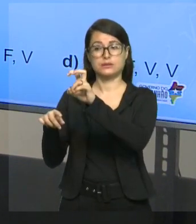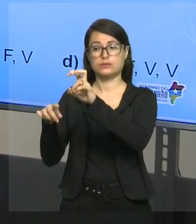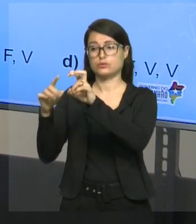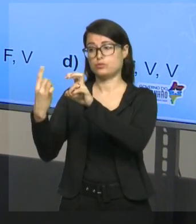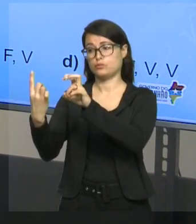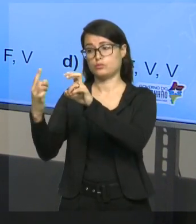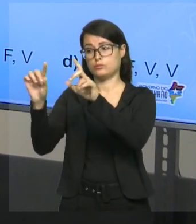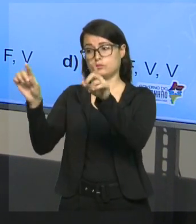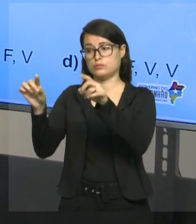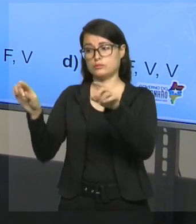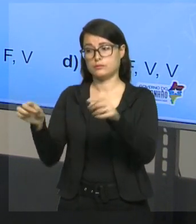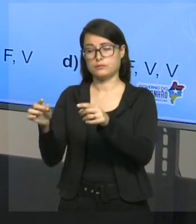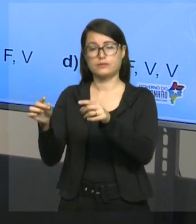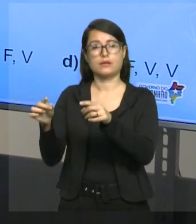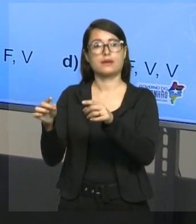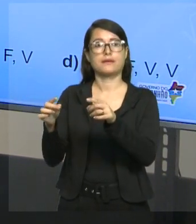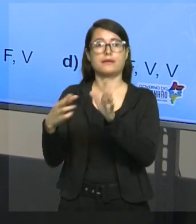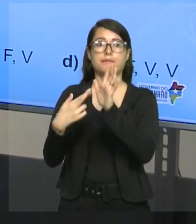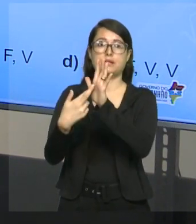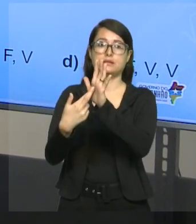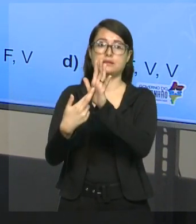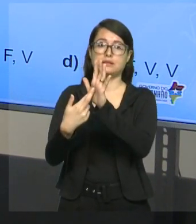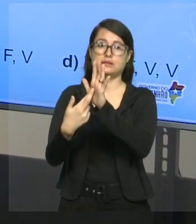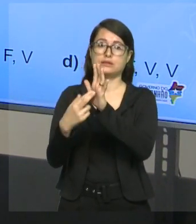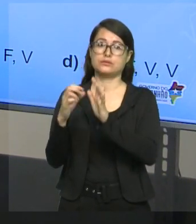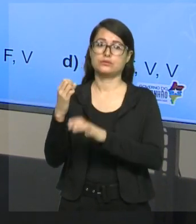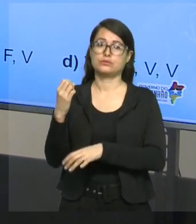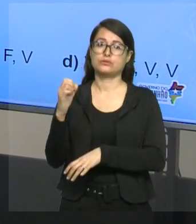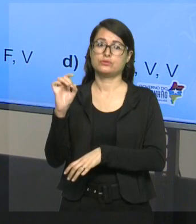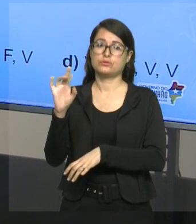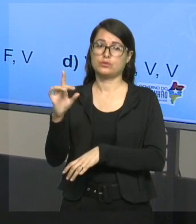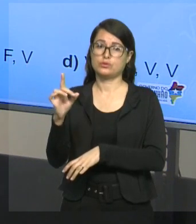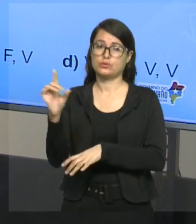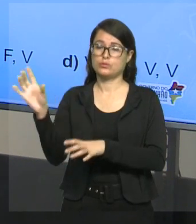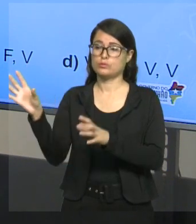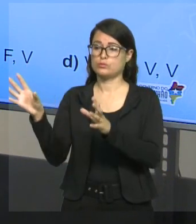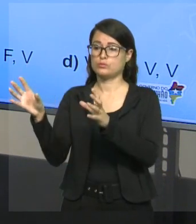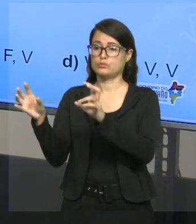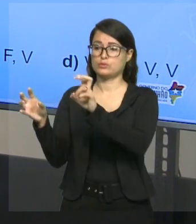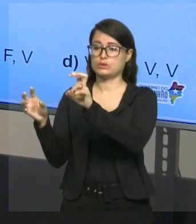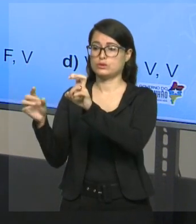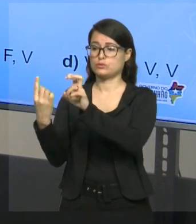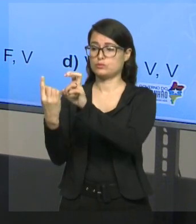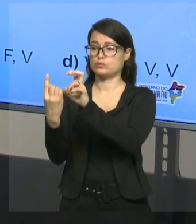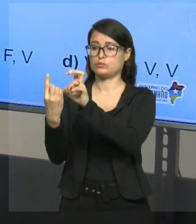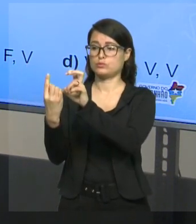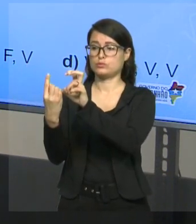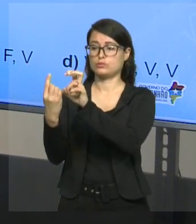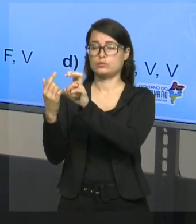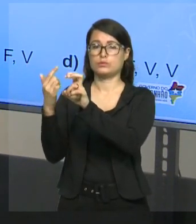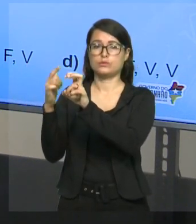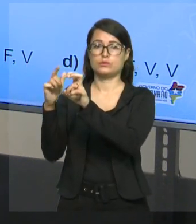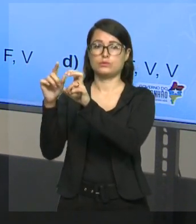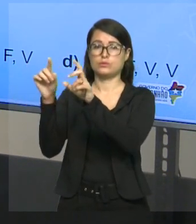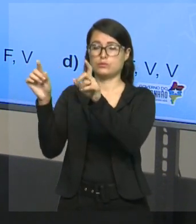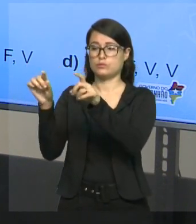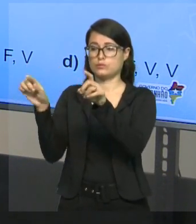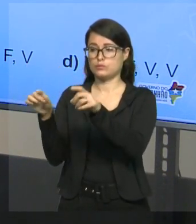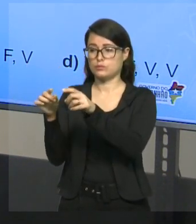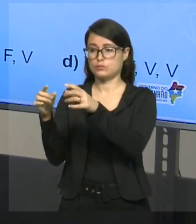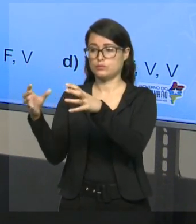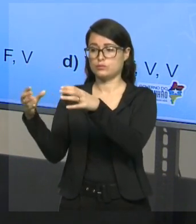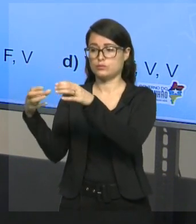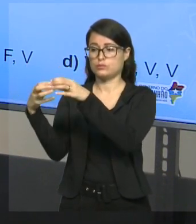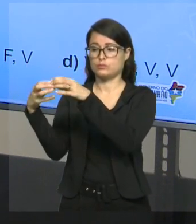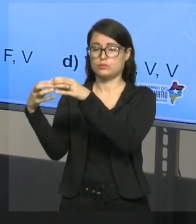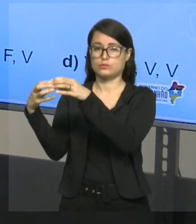chaves representa um único elemento. Então, 5 e 1 é um elemento só. É um conjunto se passando por um